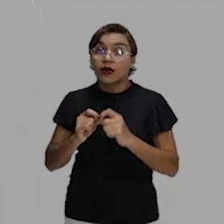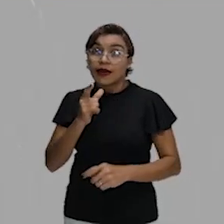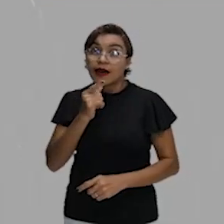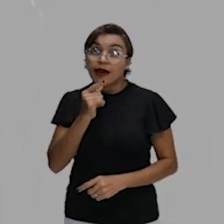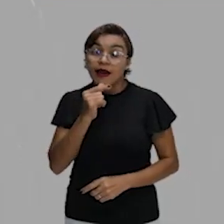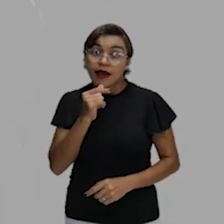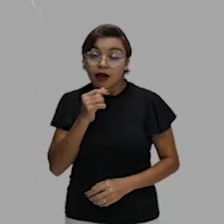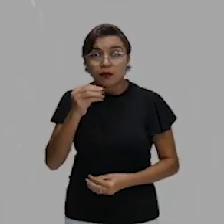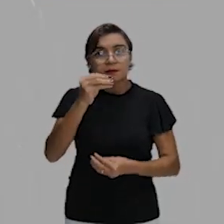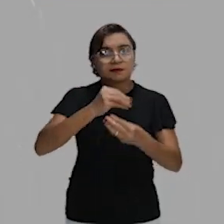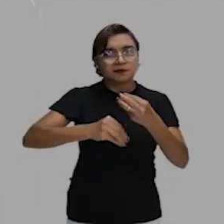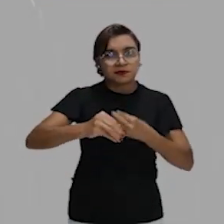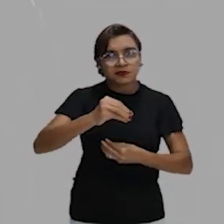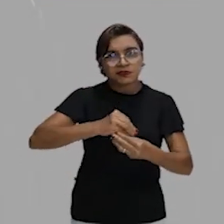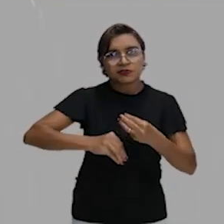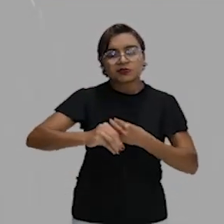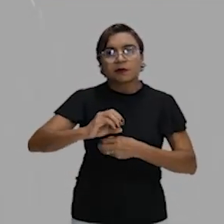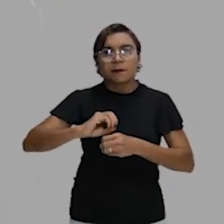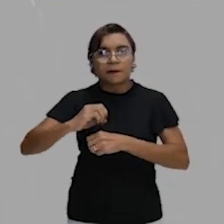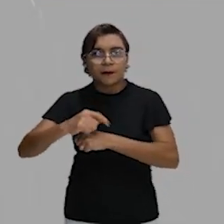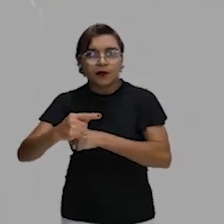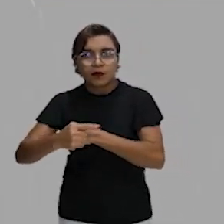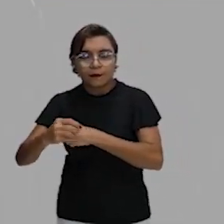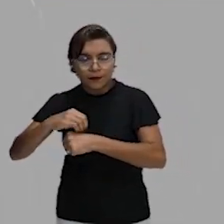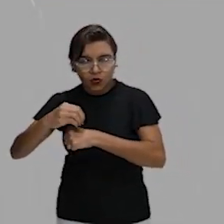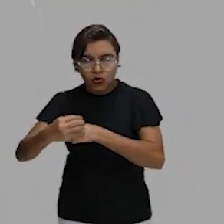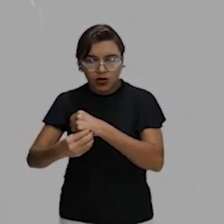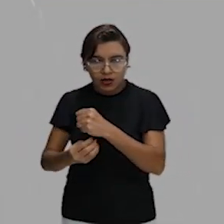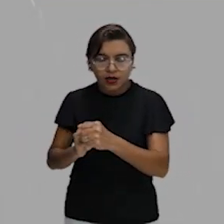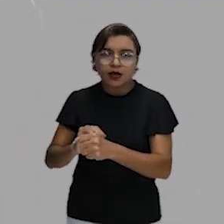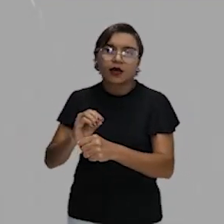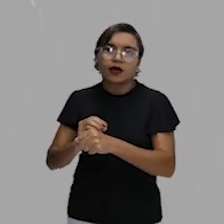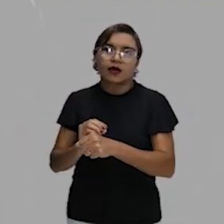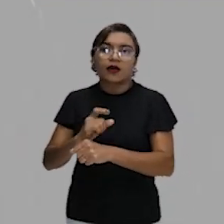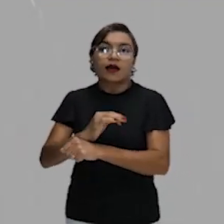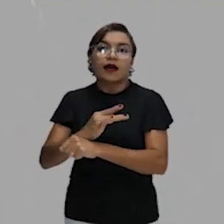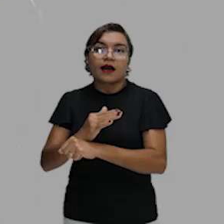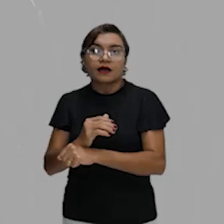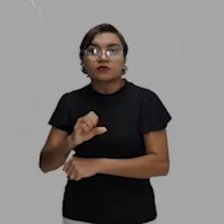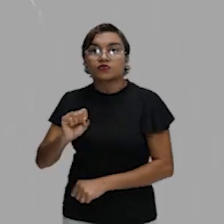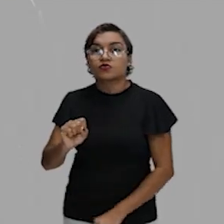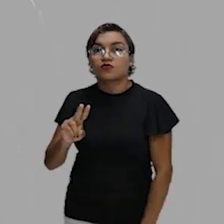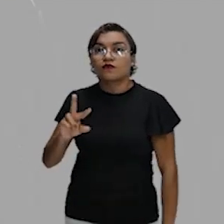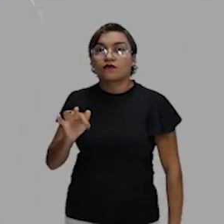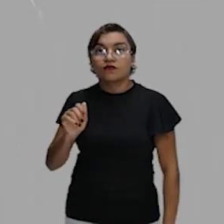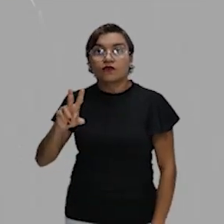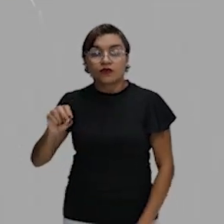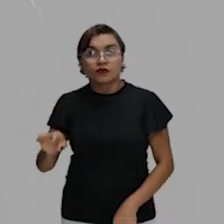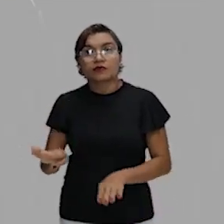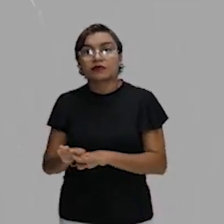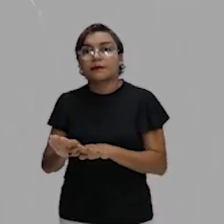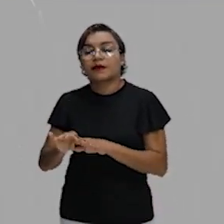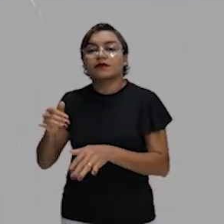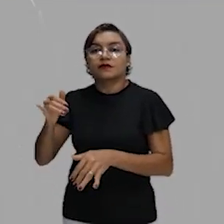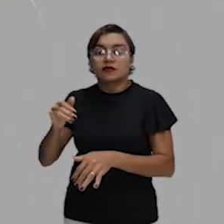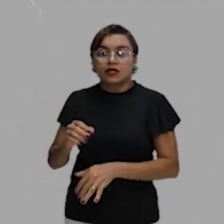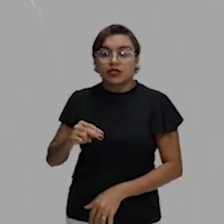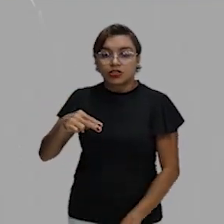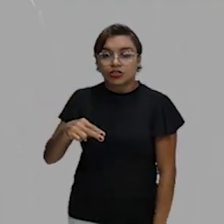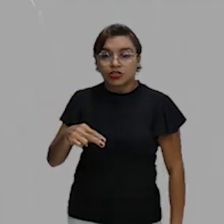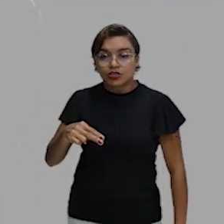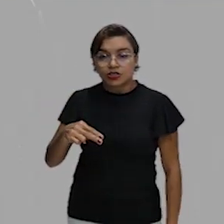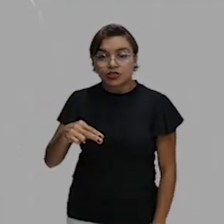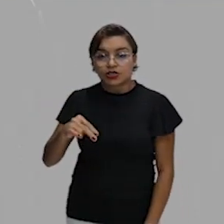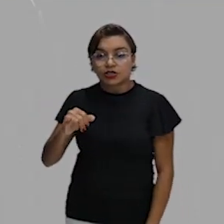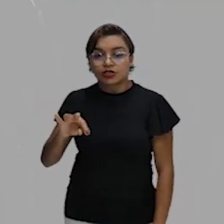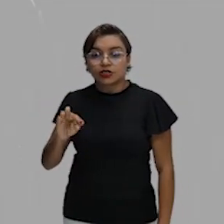água misturada com moléculas de ácido sulfúrico e ácido nítrico, devido à reação química com elementos